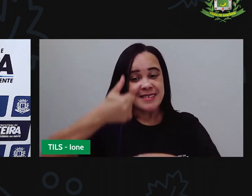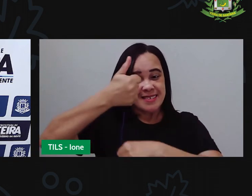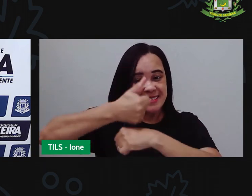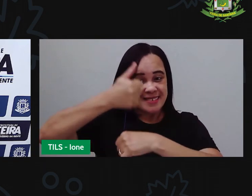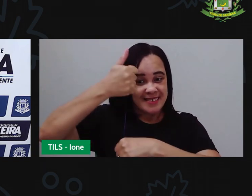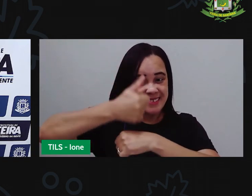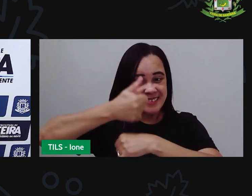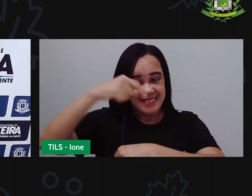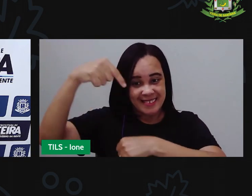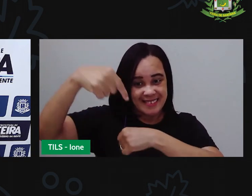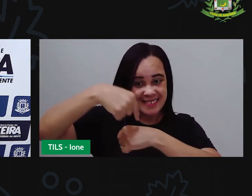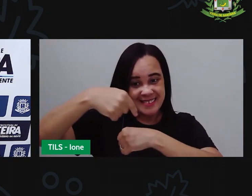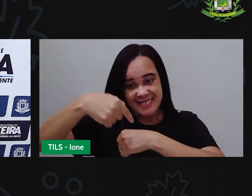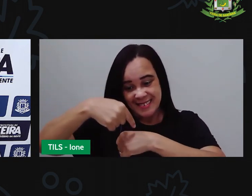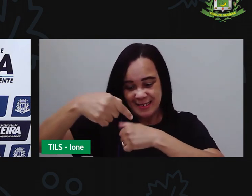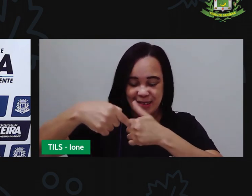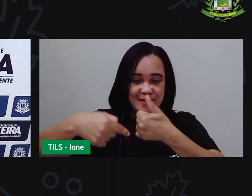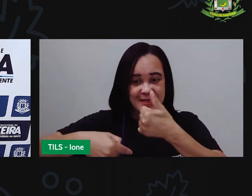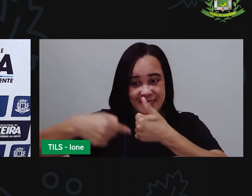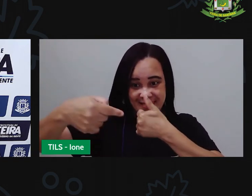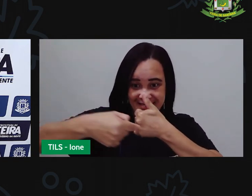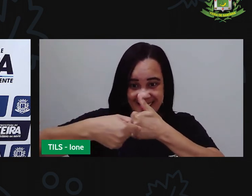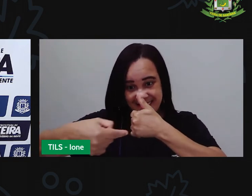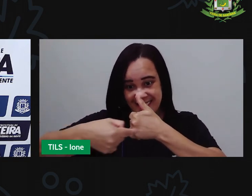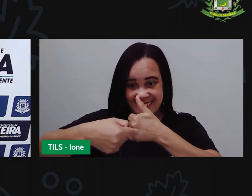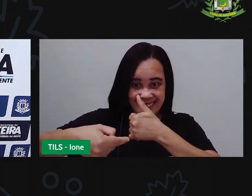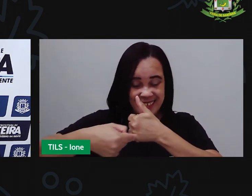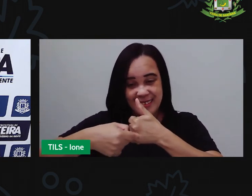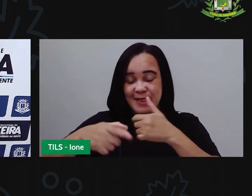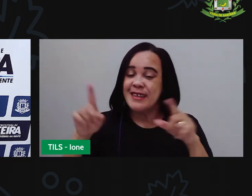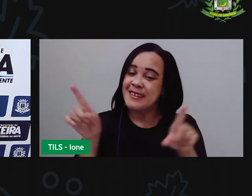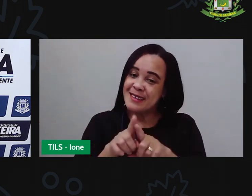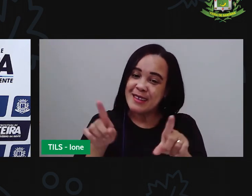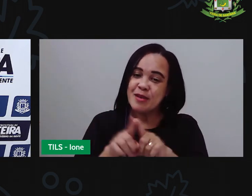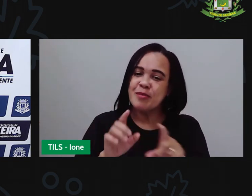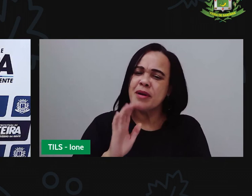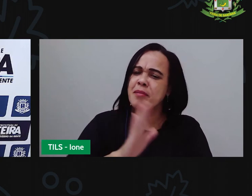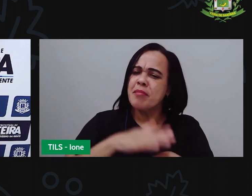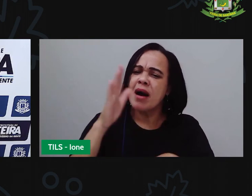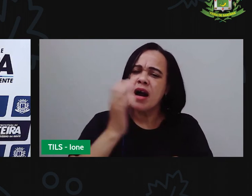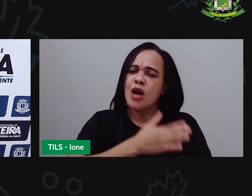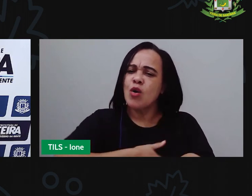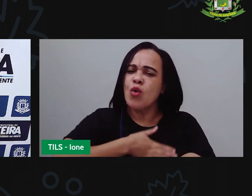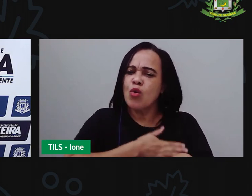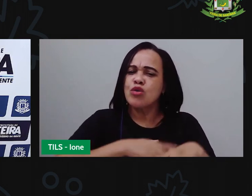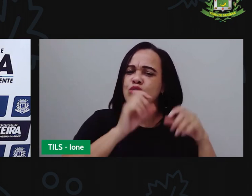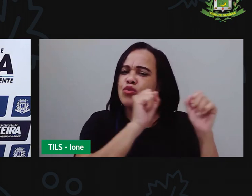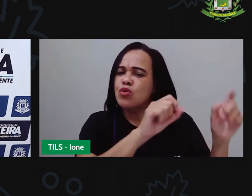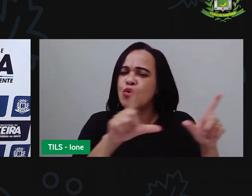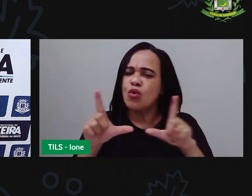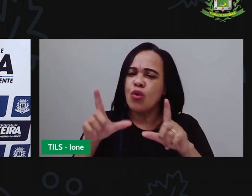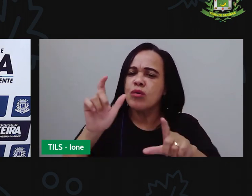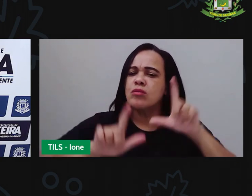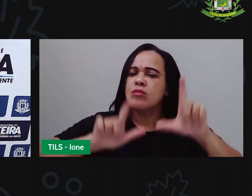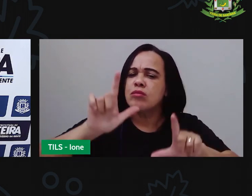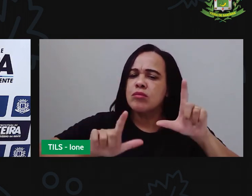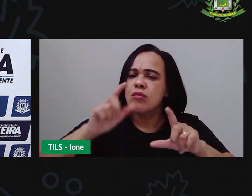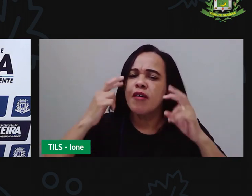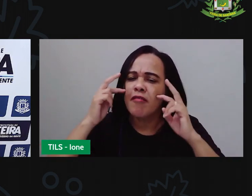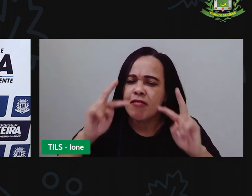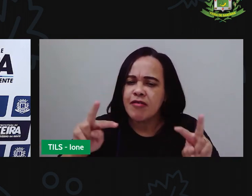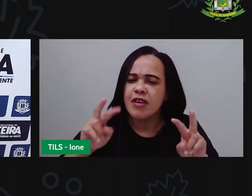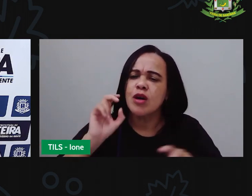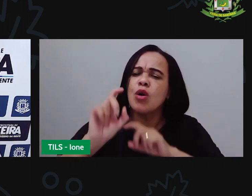aula e deixar um comentário dizendo para mim o foi que você mais gostou de assistir. Eu sei que tem um monte de